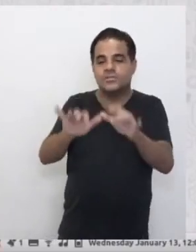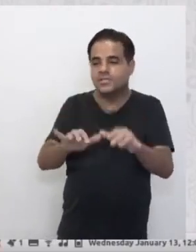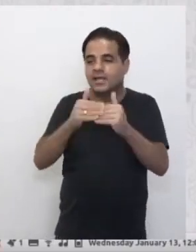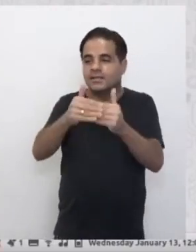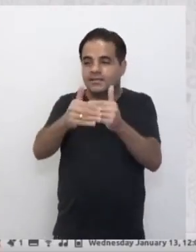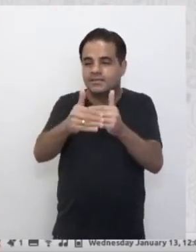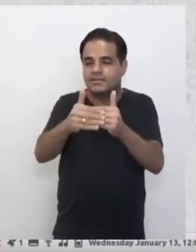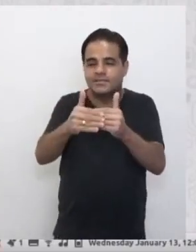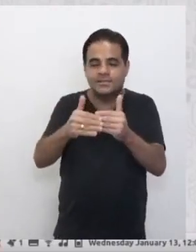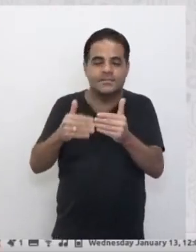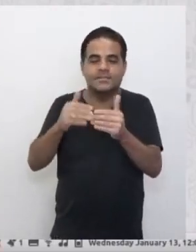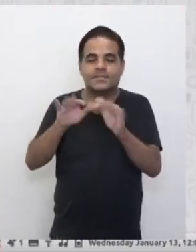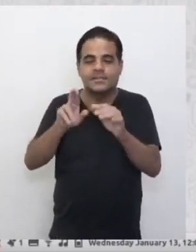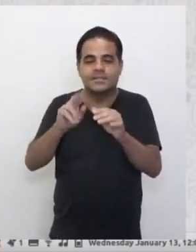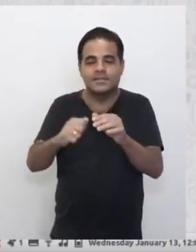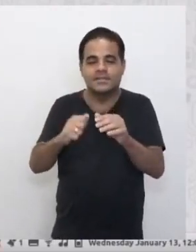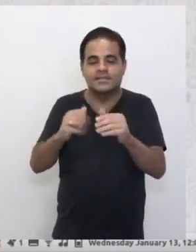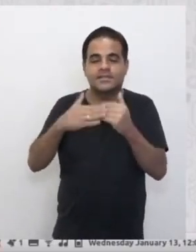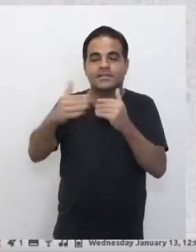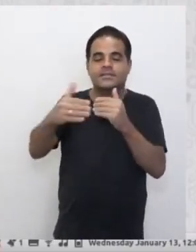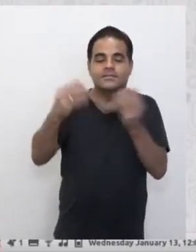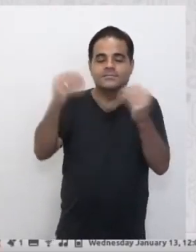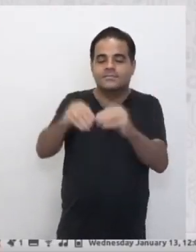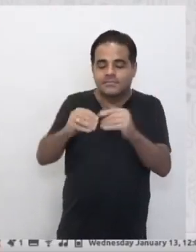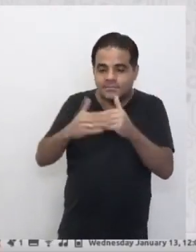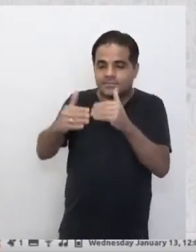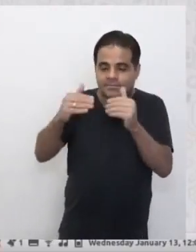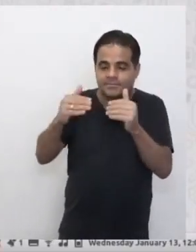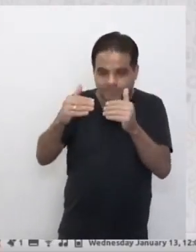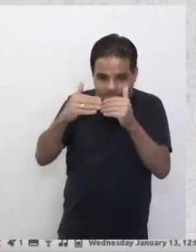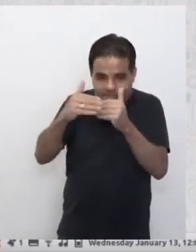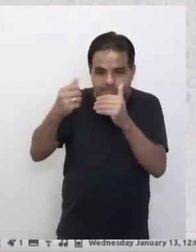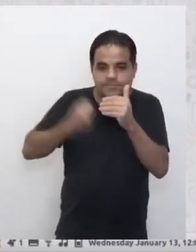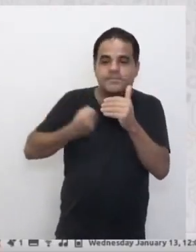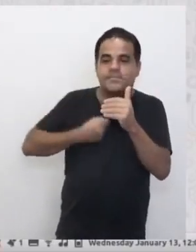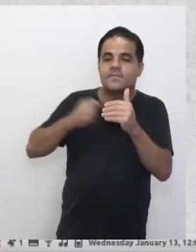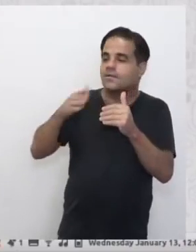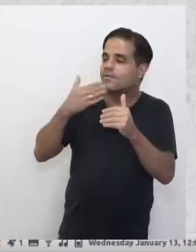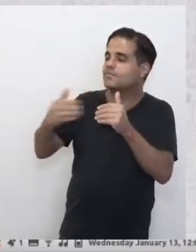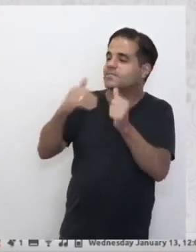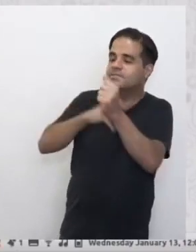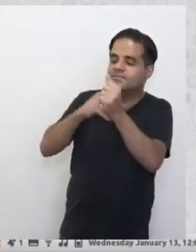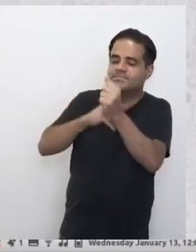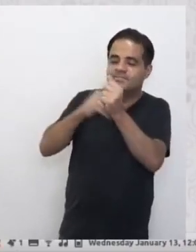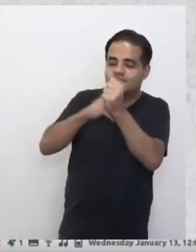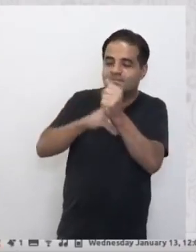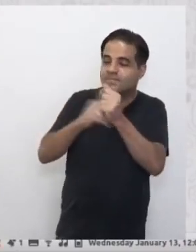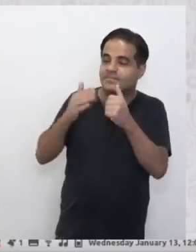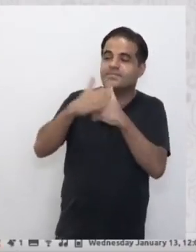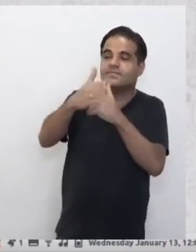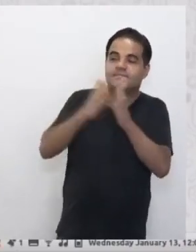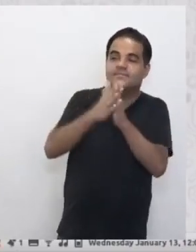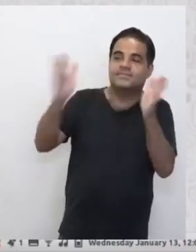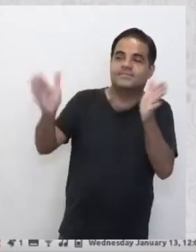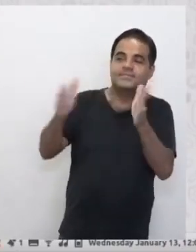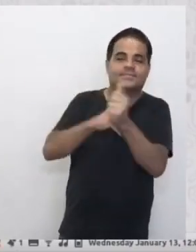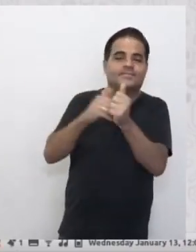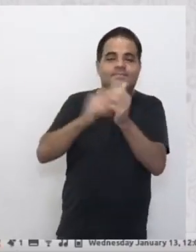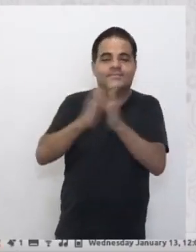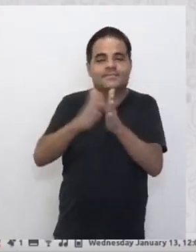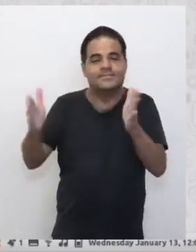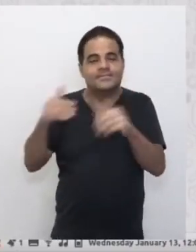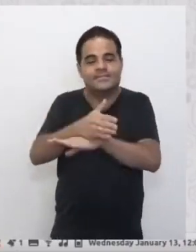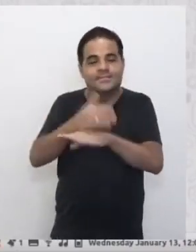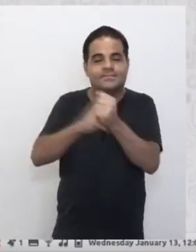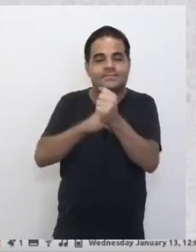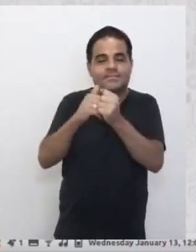o RA com o dígito, e aí vai pedir a senha. A senha que a gente vai ter que colocar aqui é aquela senha de